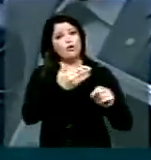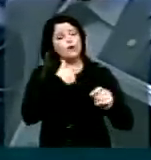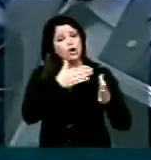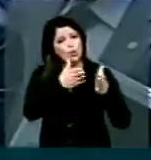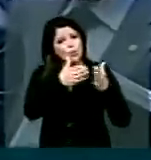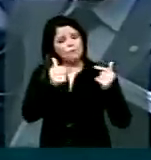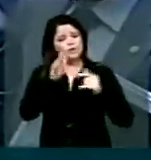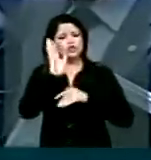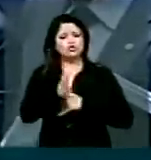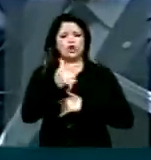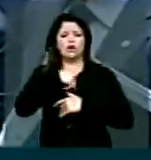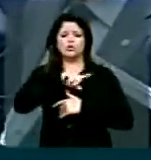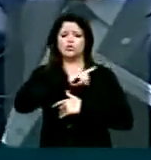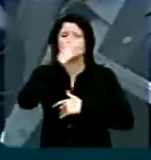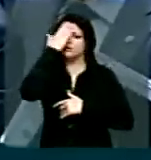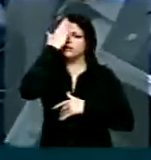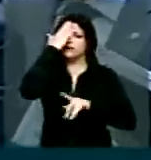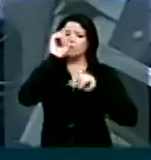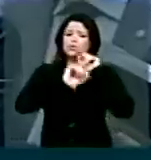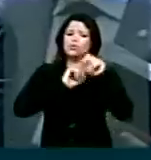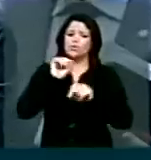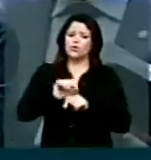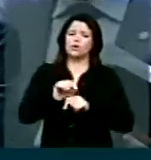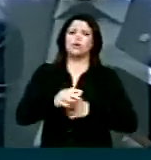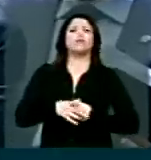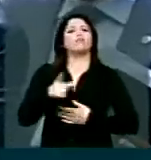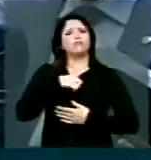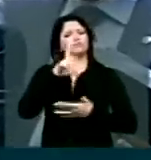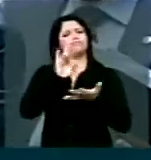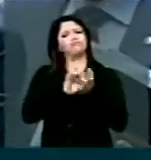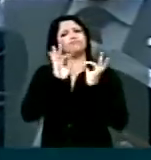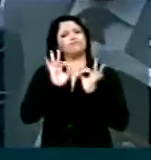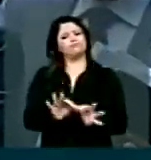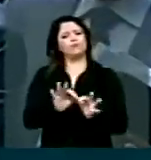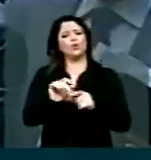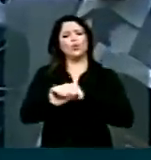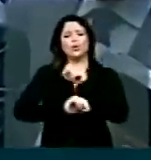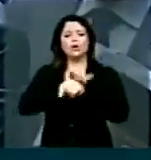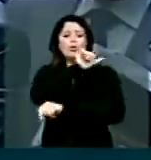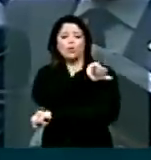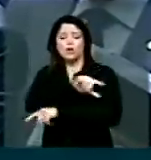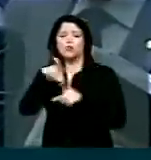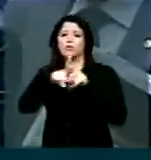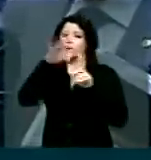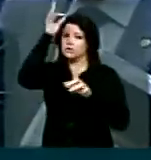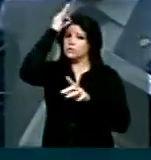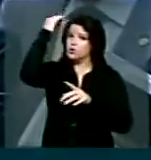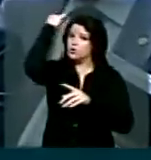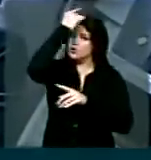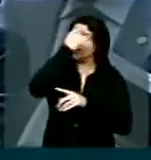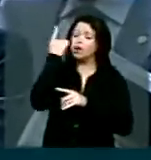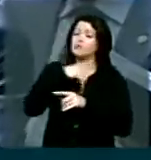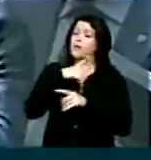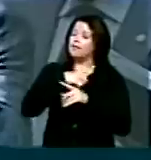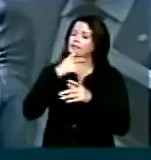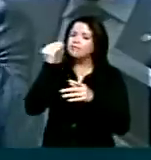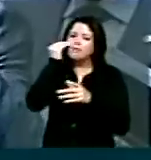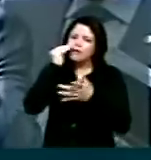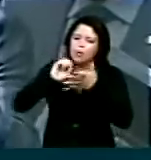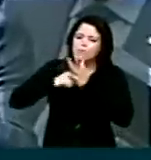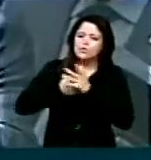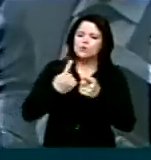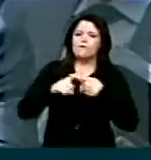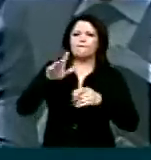requerimento e sabemos que aqui, legitimamente, o Rio de Janeiro e o Espírito Santo estão tentando obstruir essa votação,